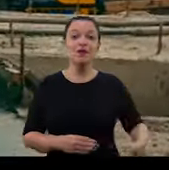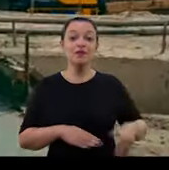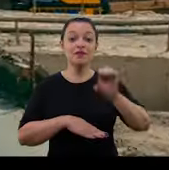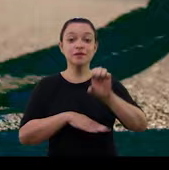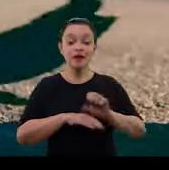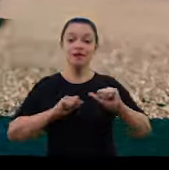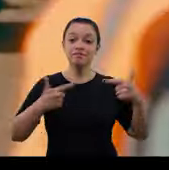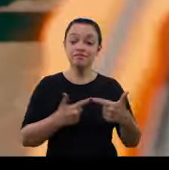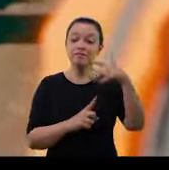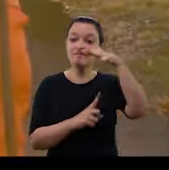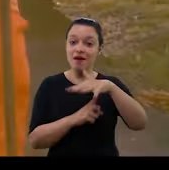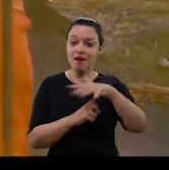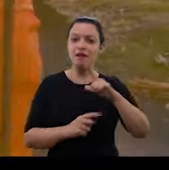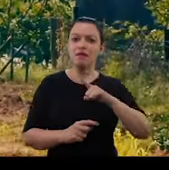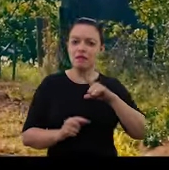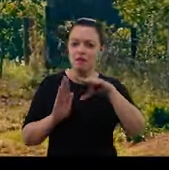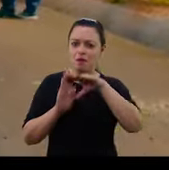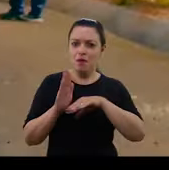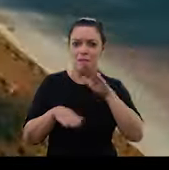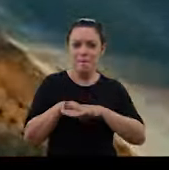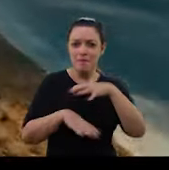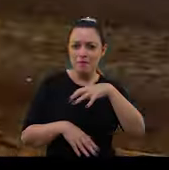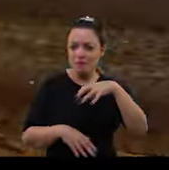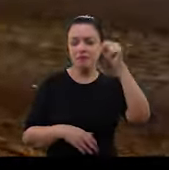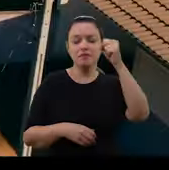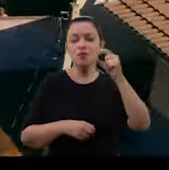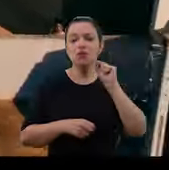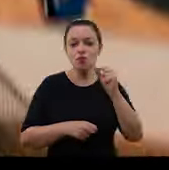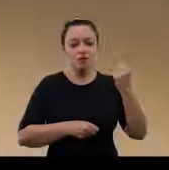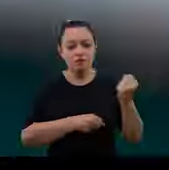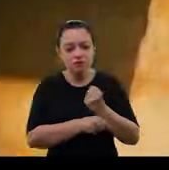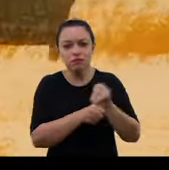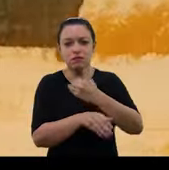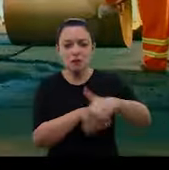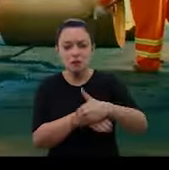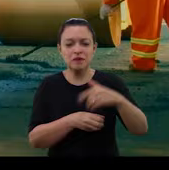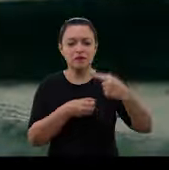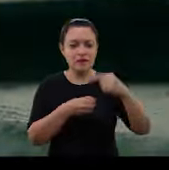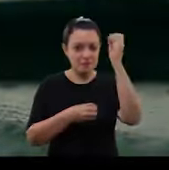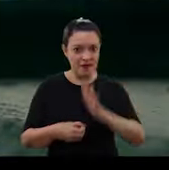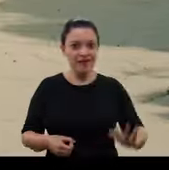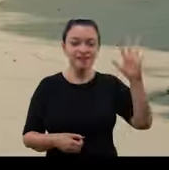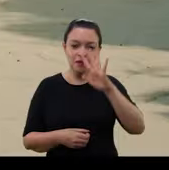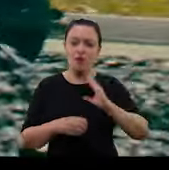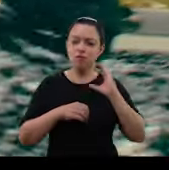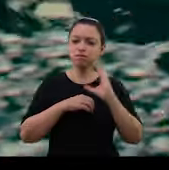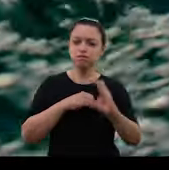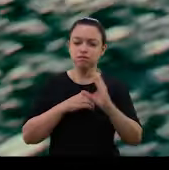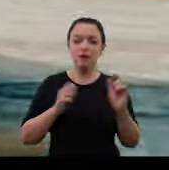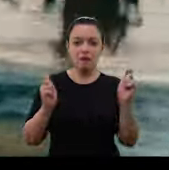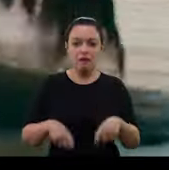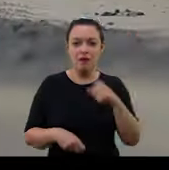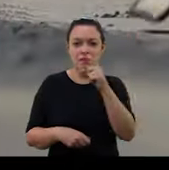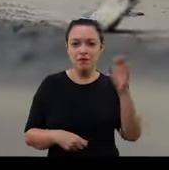parceria com a Assembleia Legislativa do Paraná, está fazendo um dos maiores programas de asfalto em cidades do Brasil. Um grande investimento para asfaltar